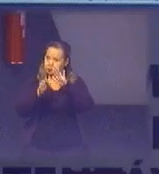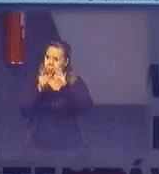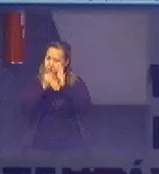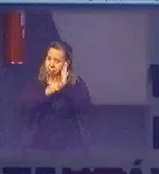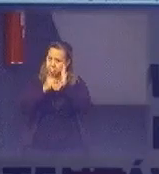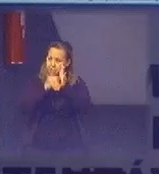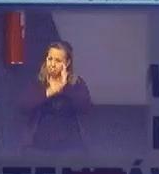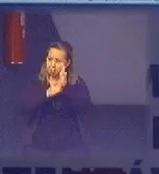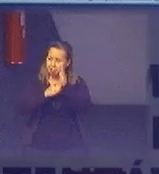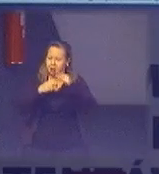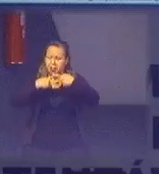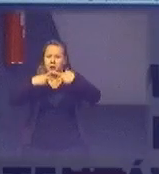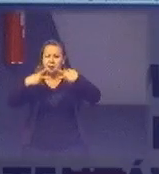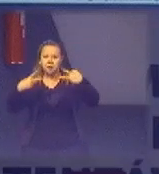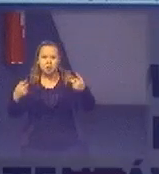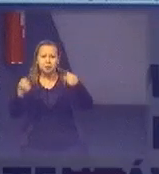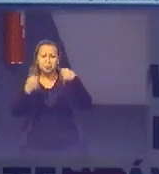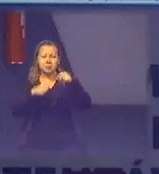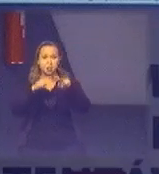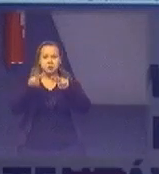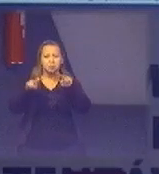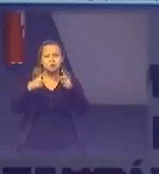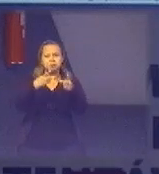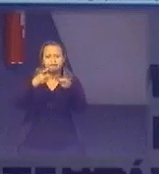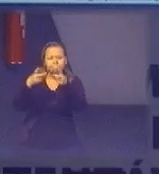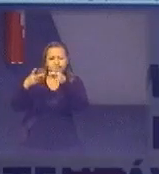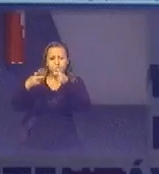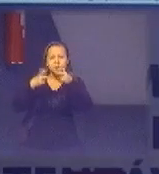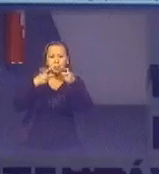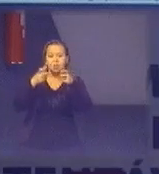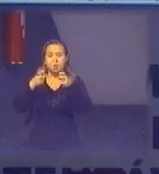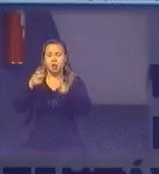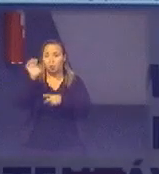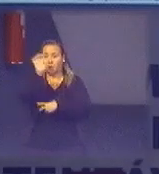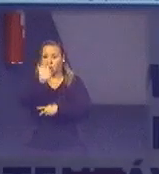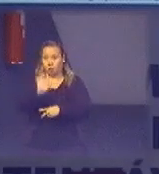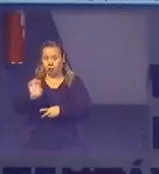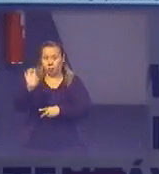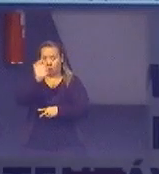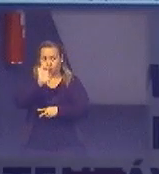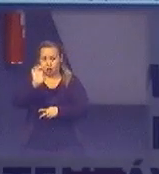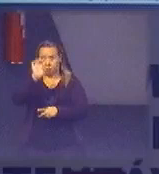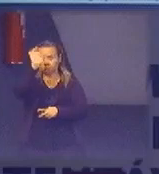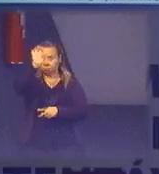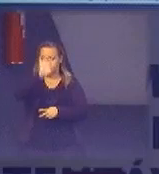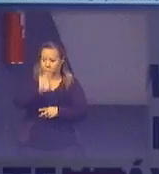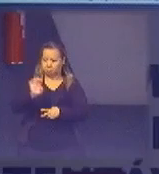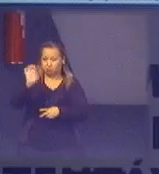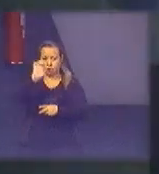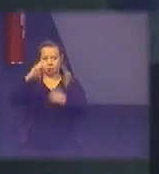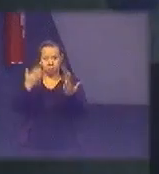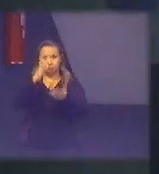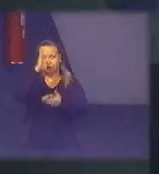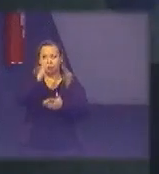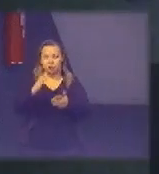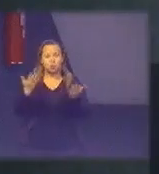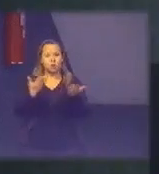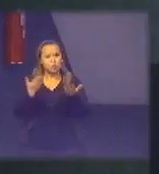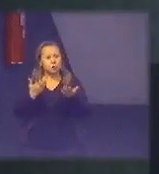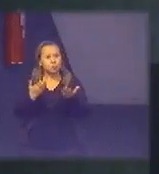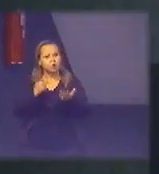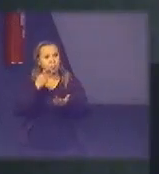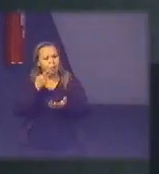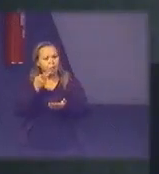coisas que a gente tem que ver o seguinte o estado hoje e aí eu falo mais porque eu tenho conhecimento do dia a dia em nível federal